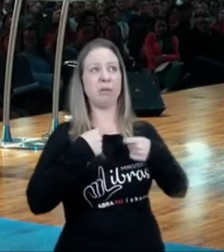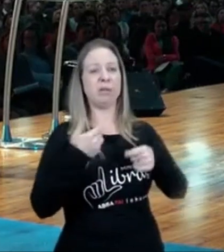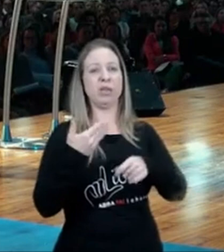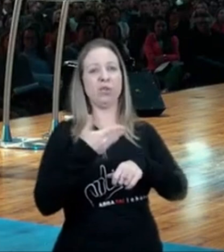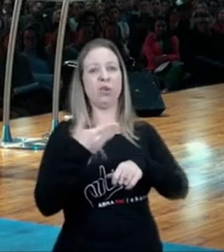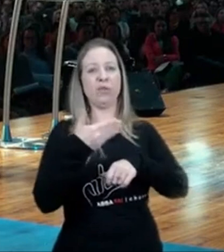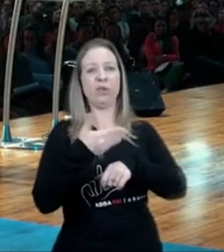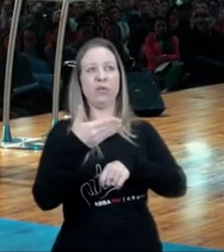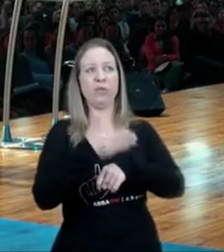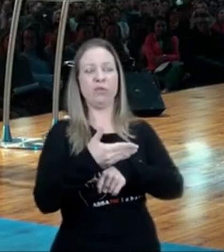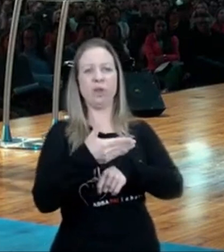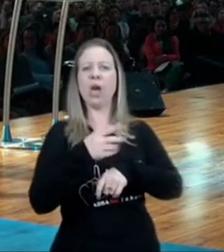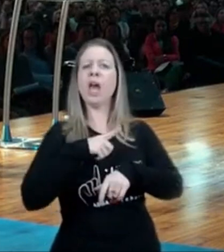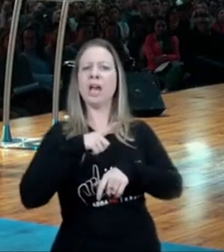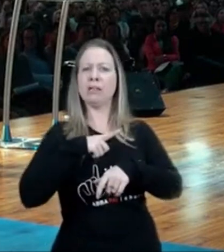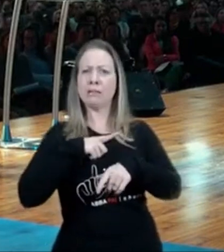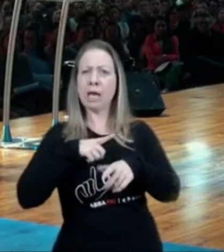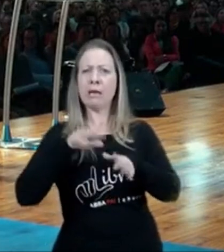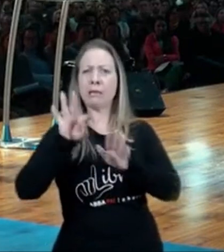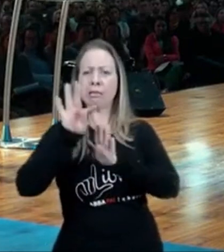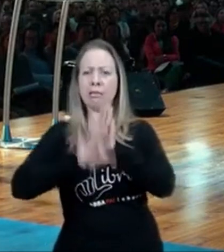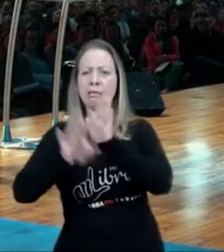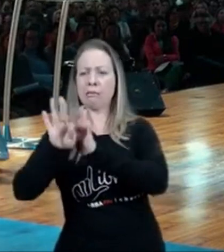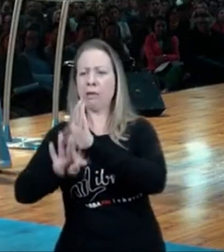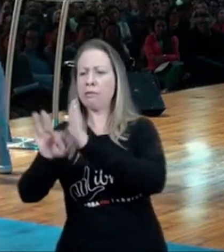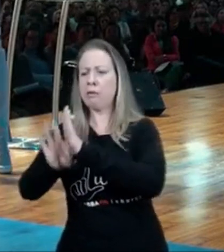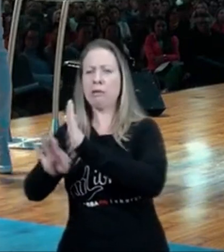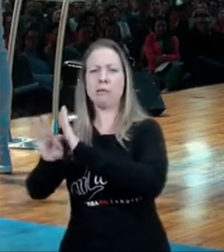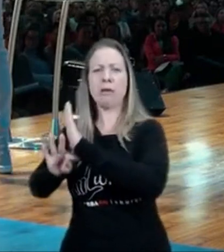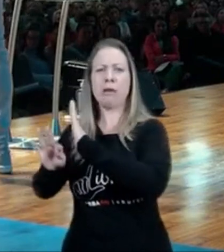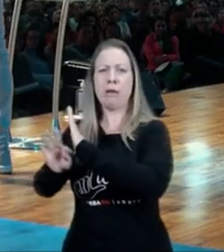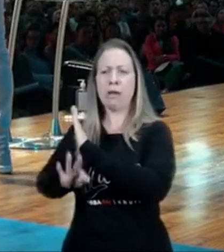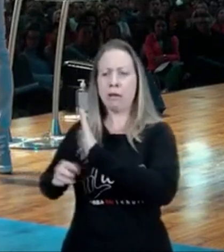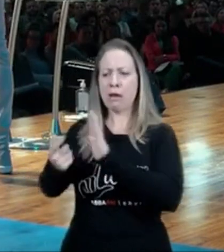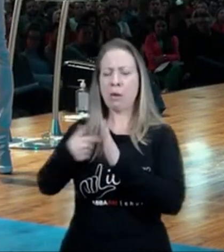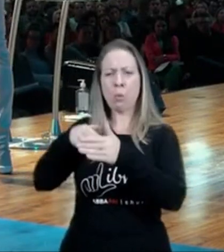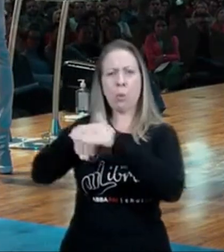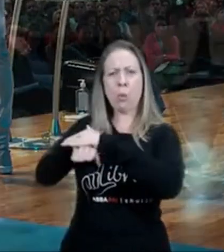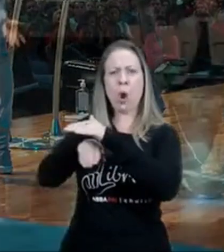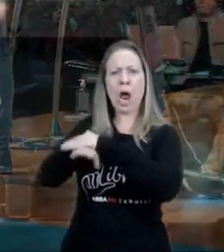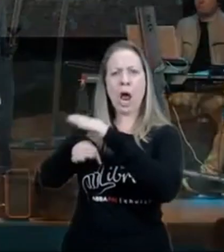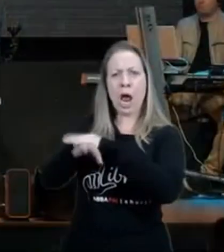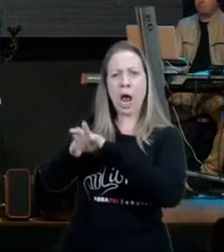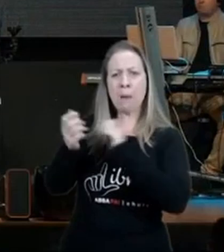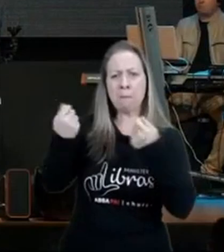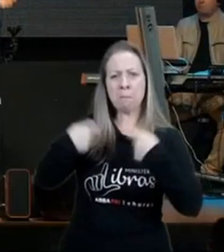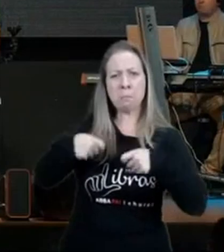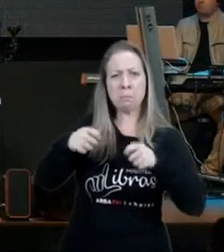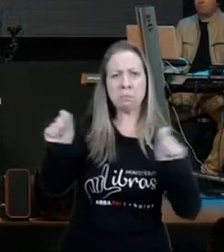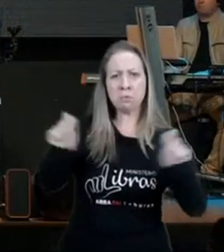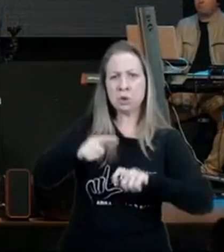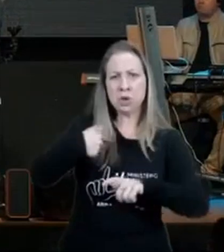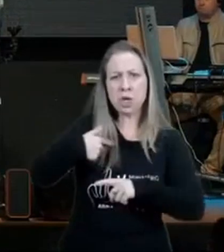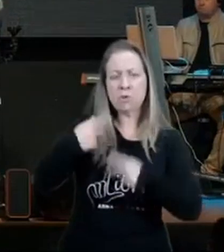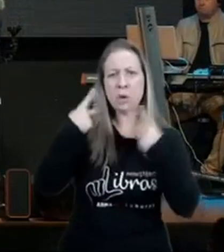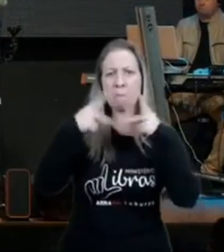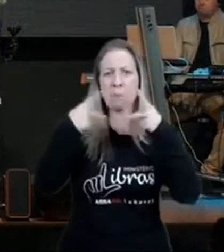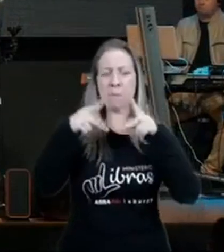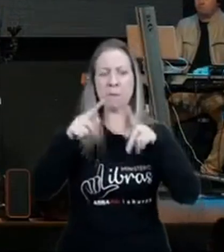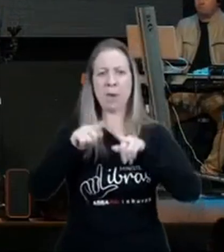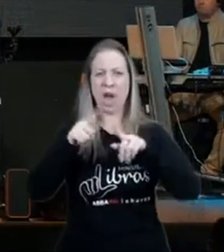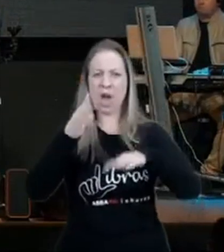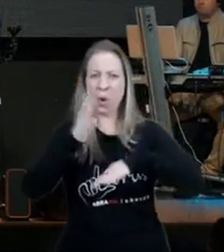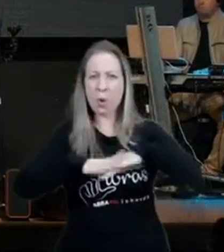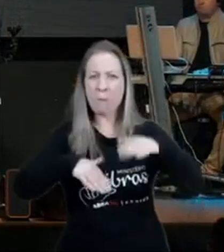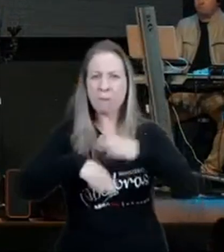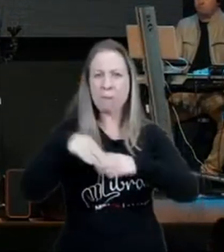sermões que eu nunca preguei, ah, eu posso ficar sem ler a Bíblia um tempão, eu tenho Bíblia para pregar aqui, eu tenho sermão, mas isso é um profissional da fé, eu não sou profissional da fé,